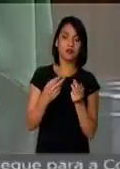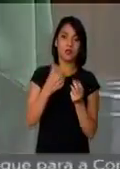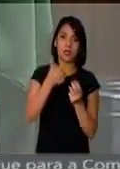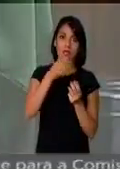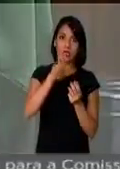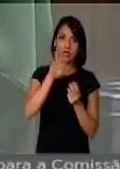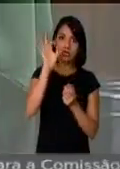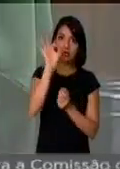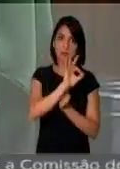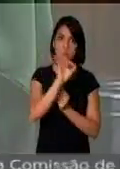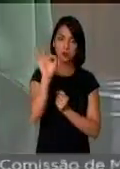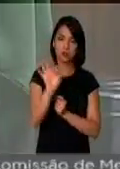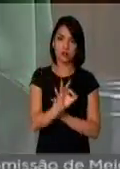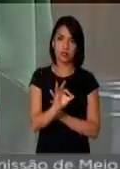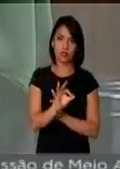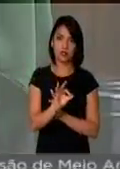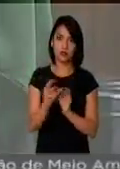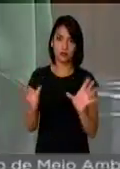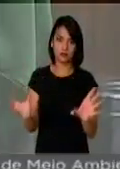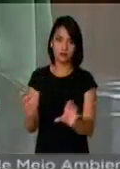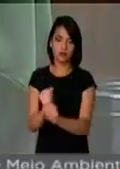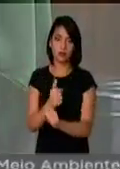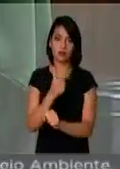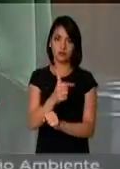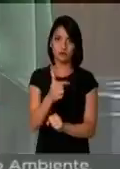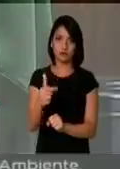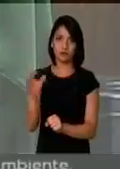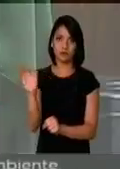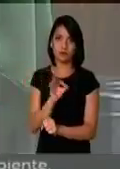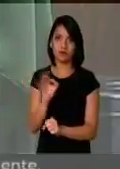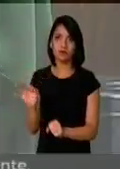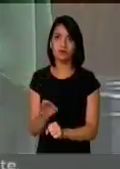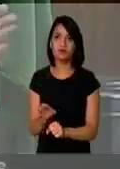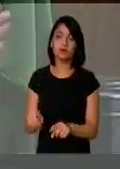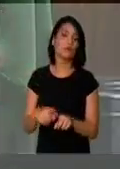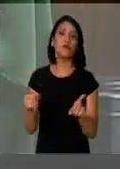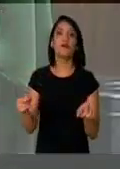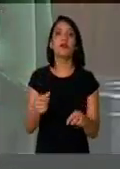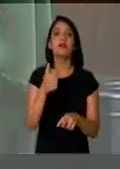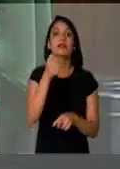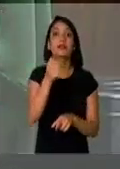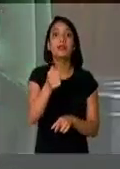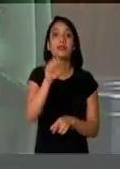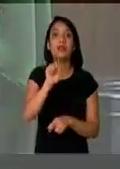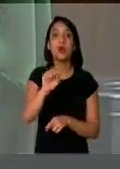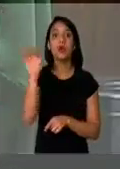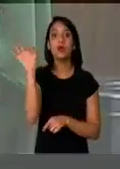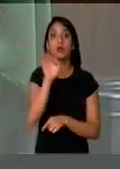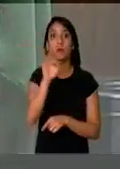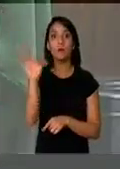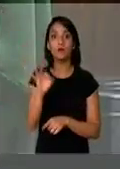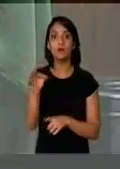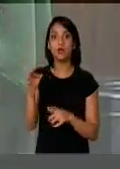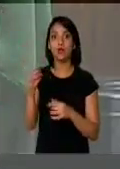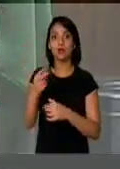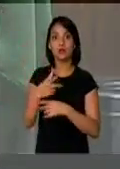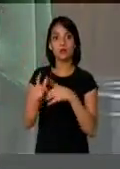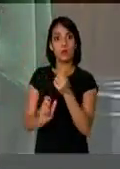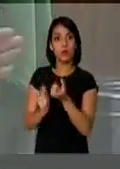15%, que somam 22%. E 78% da produção